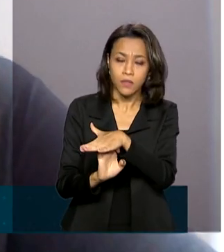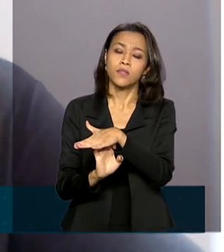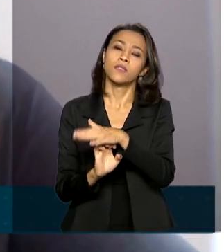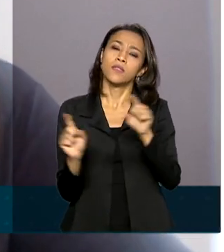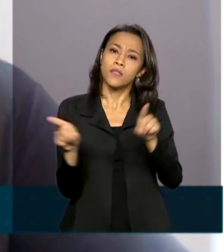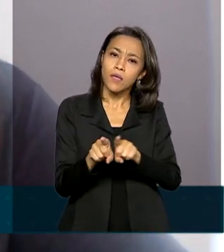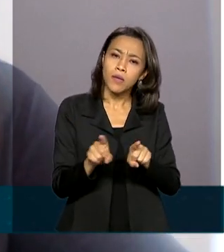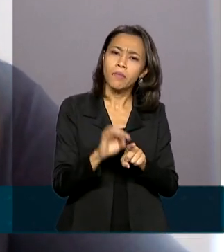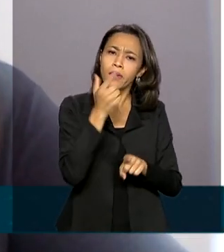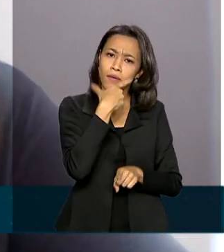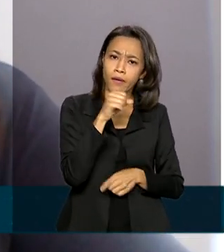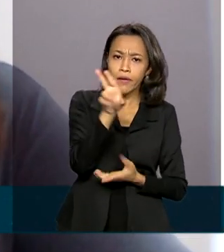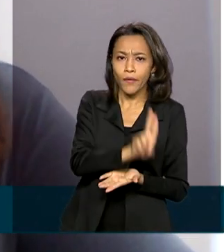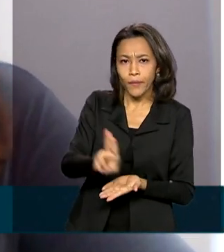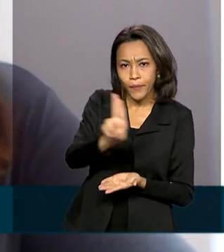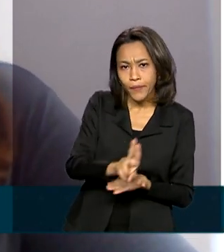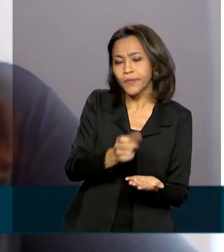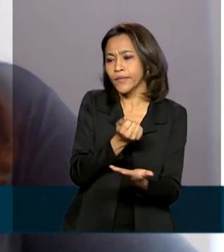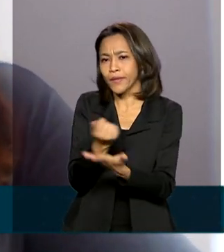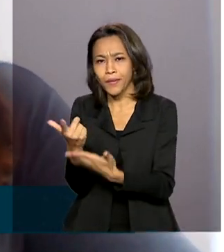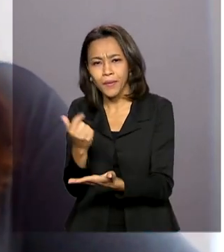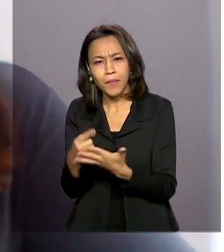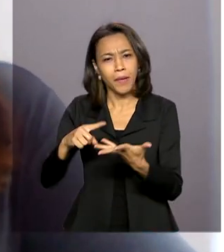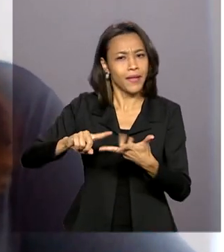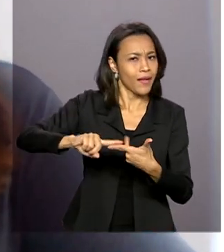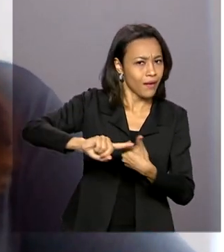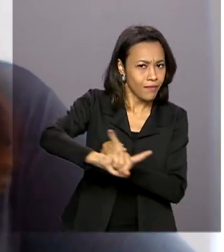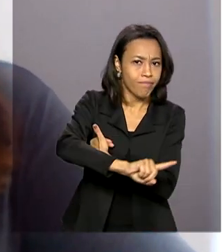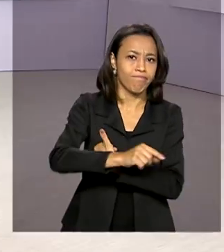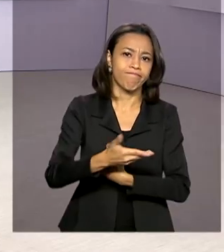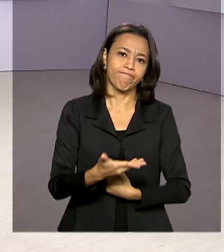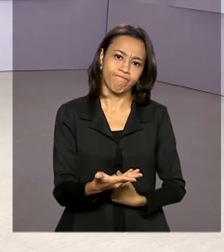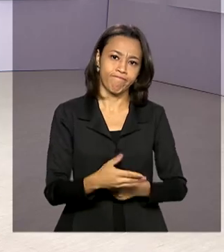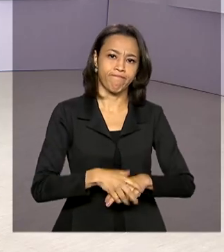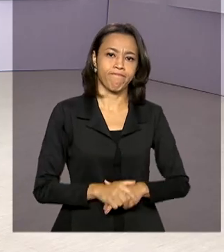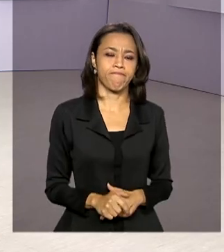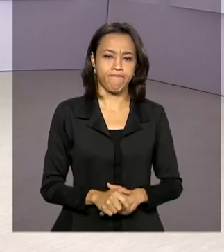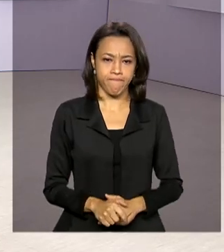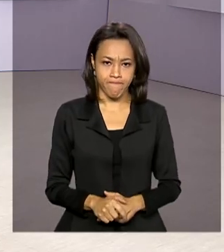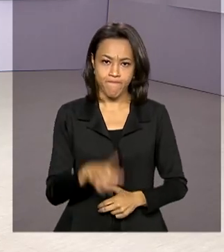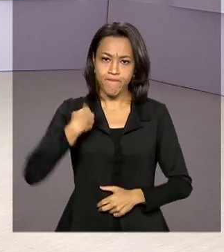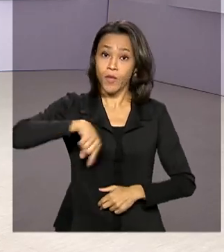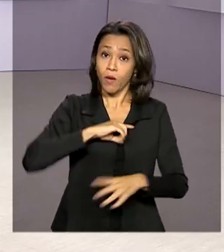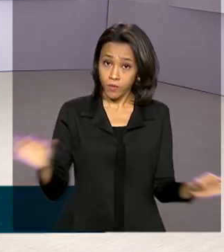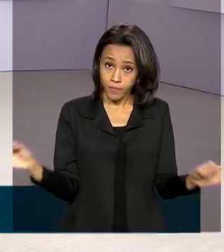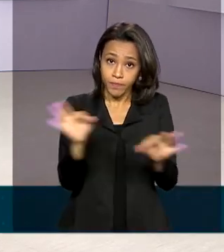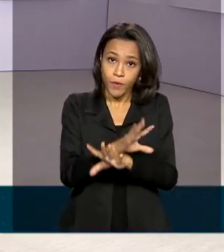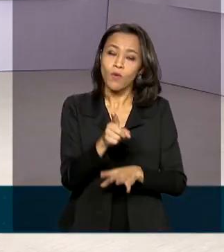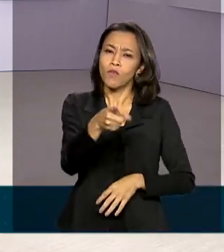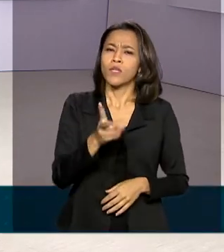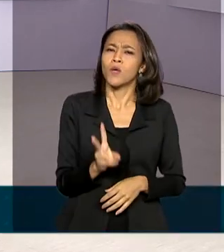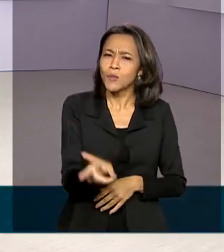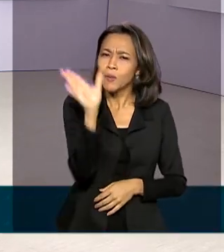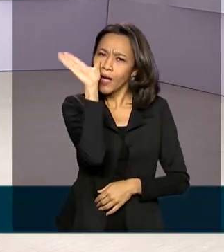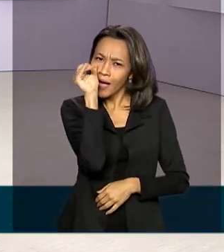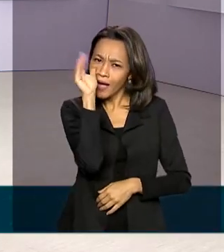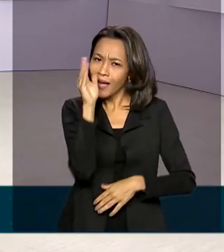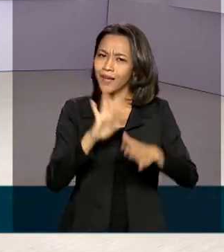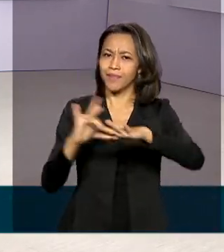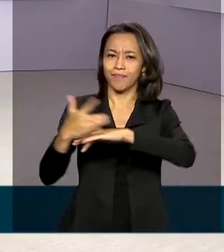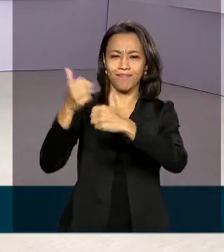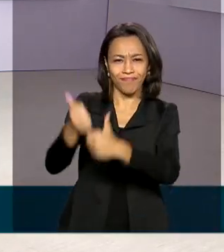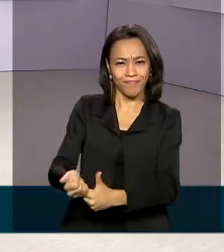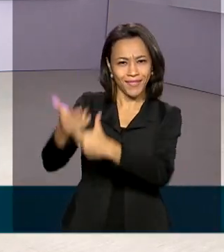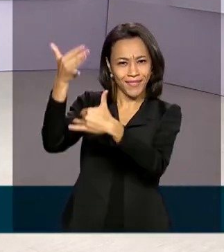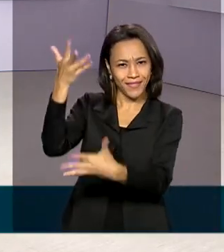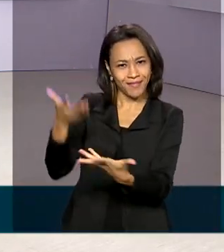consumidor que os prestigia todos os dias. A gente fica por aqui. Continue nos acompanhando pelas